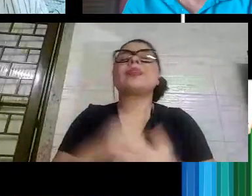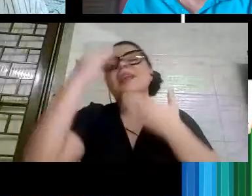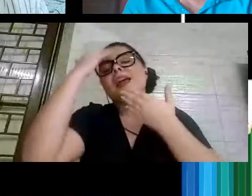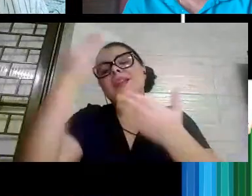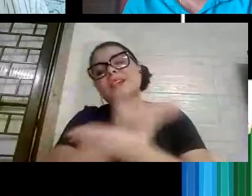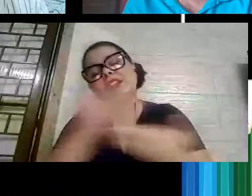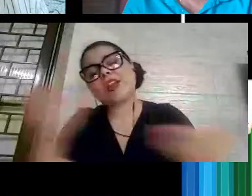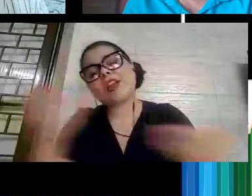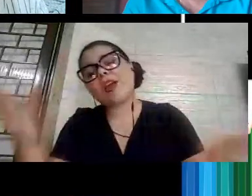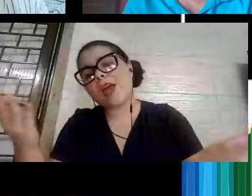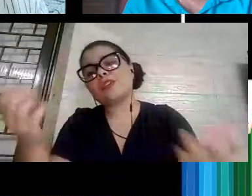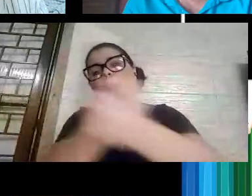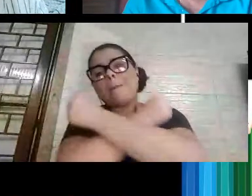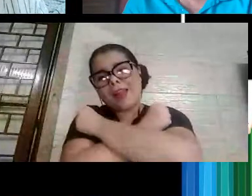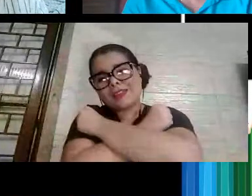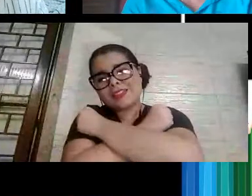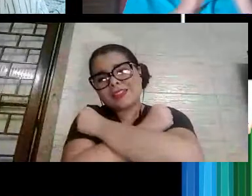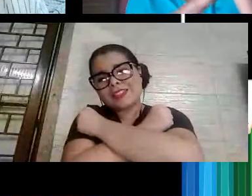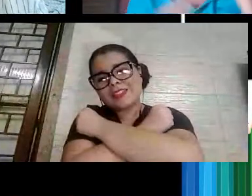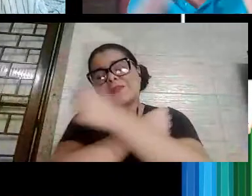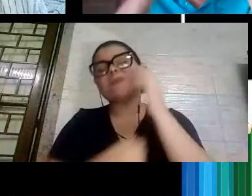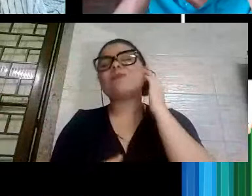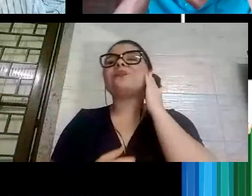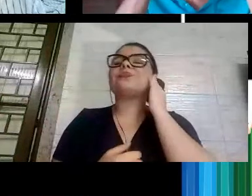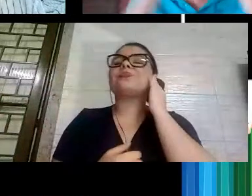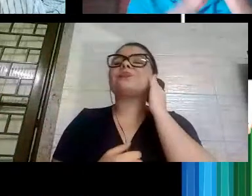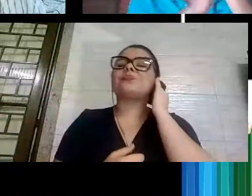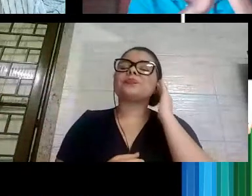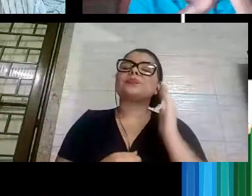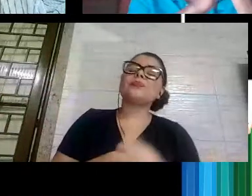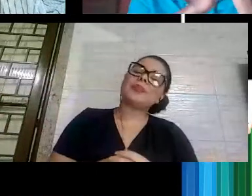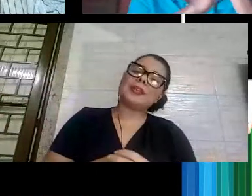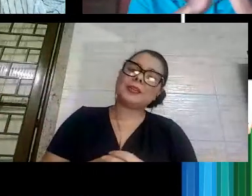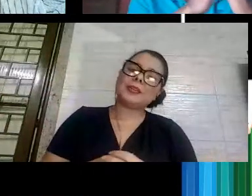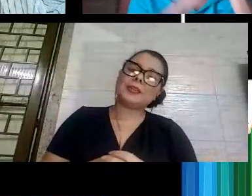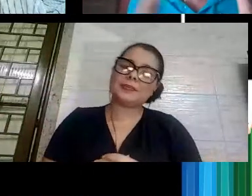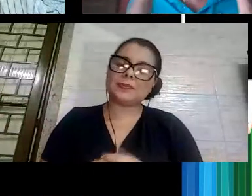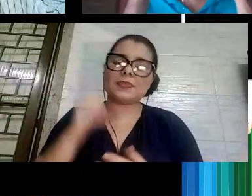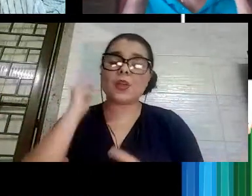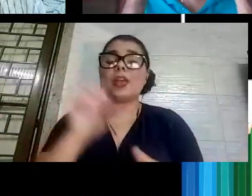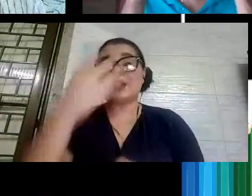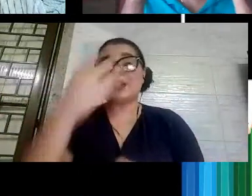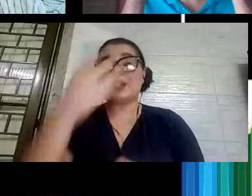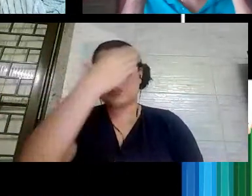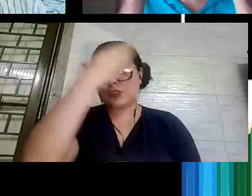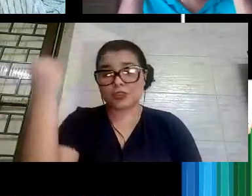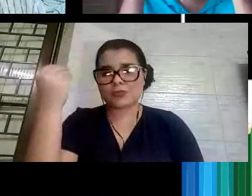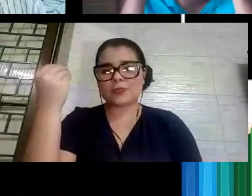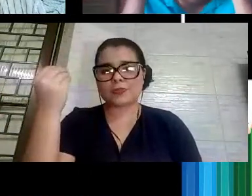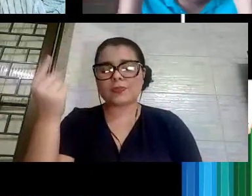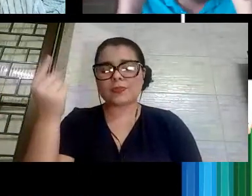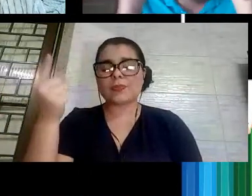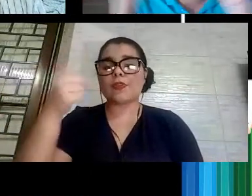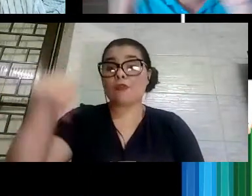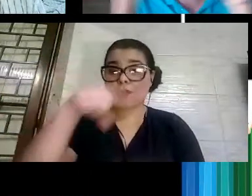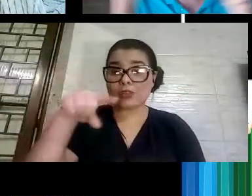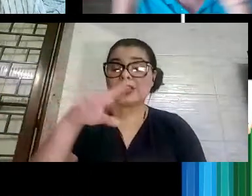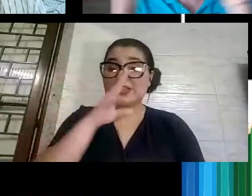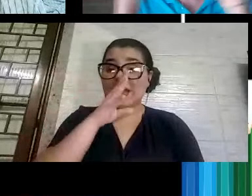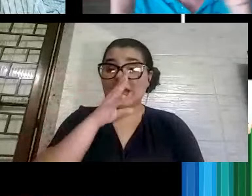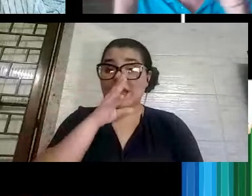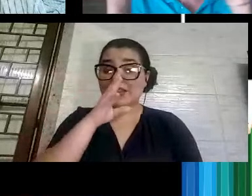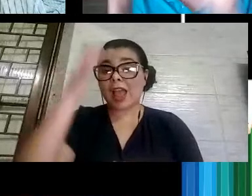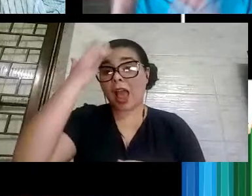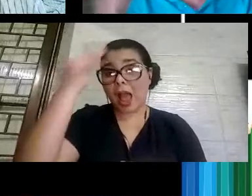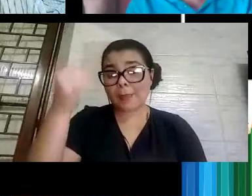e um forte abraço, em nome da Prefeitura Municipal de Milópolis, e não esqueçam, a você também que está assistindo, amanhã,